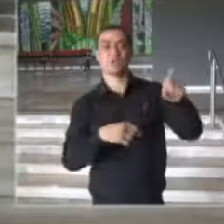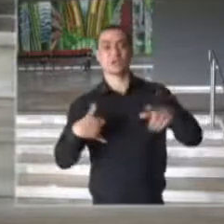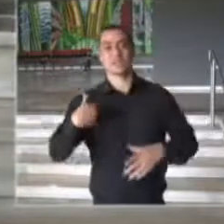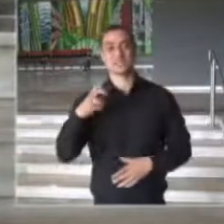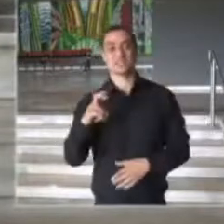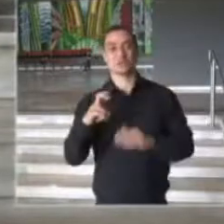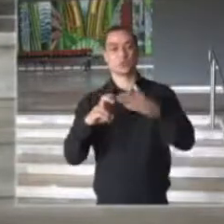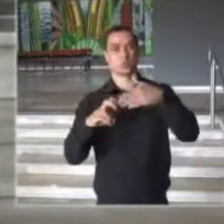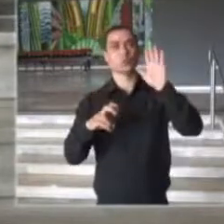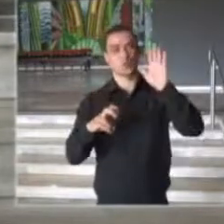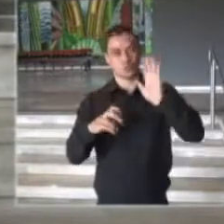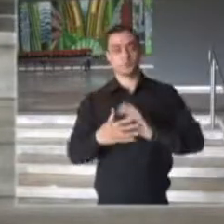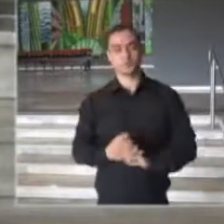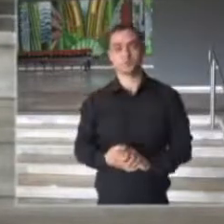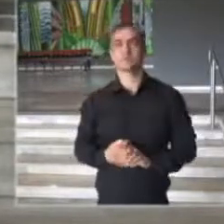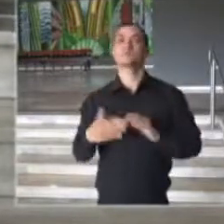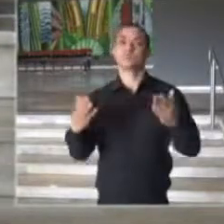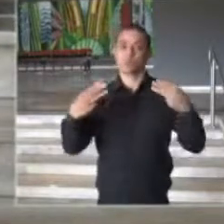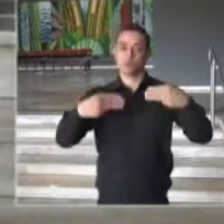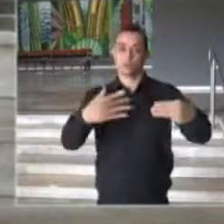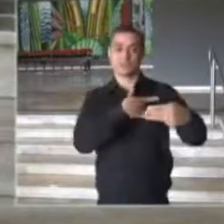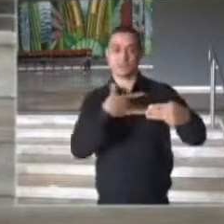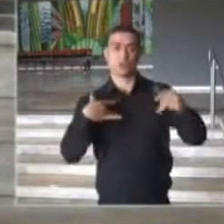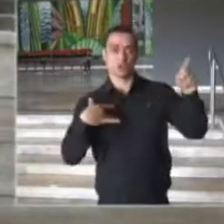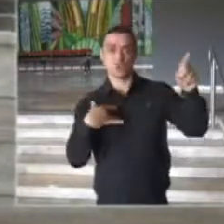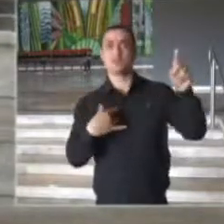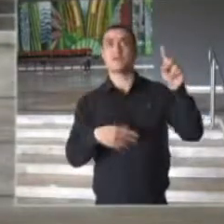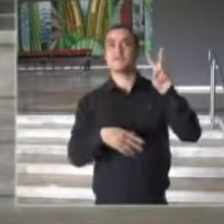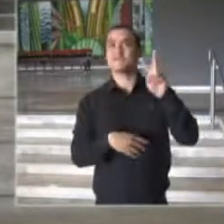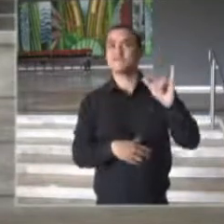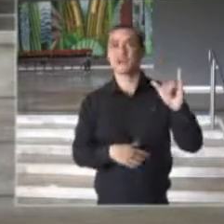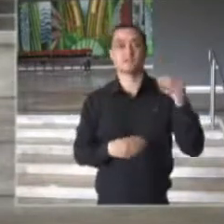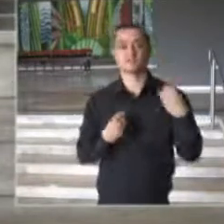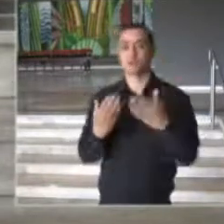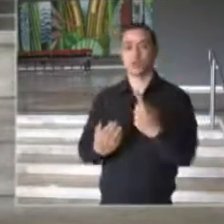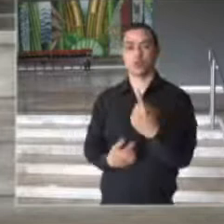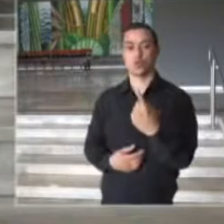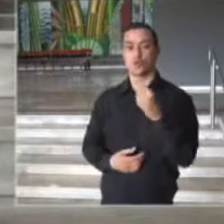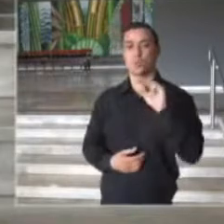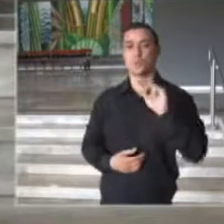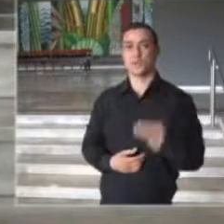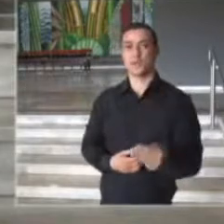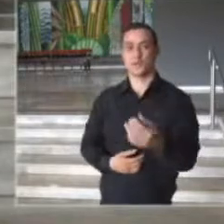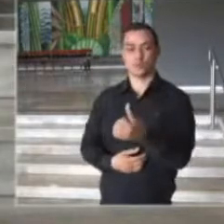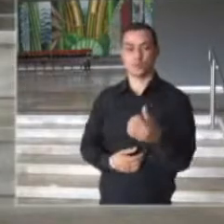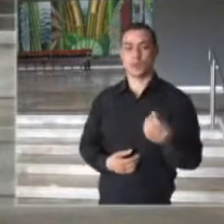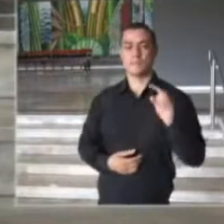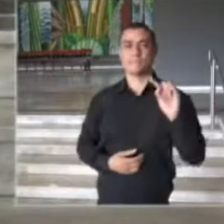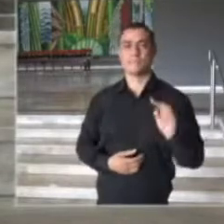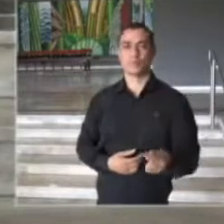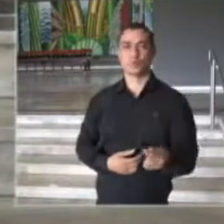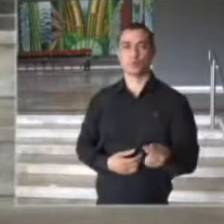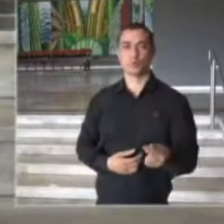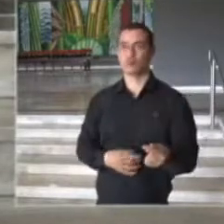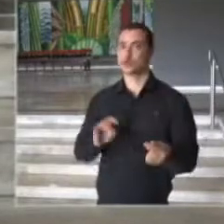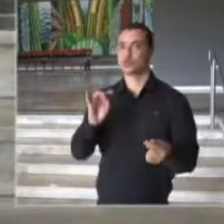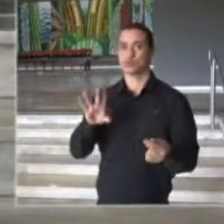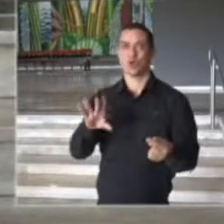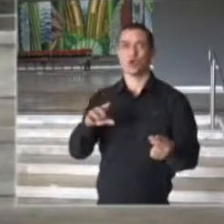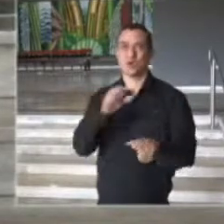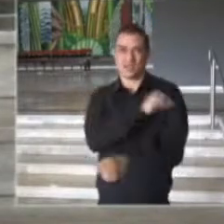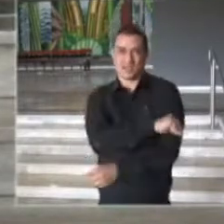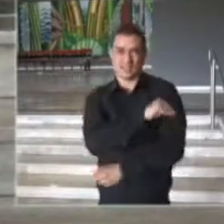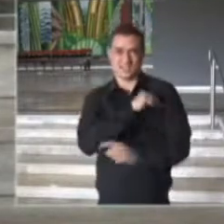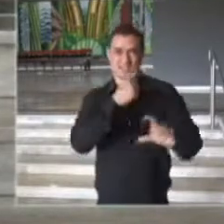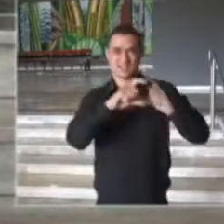5 a 11 anos. O Ministério da Saúde está disponibilizando apenas 1 milhão e 600 mil doses dessa vacina para